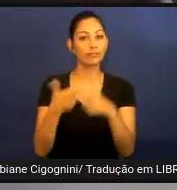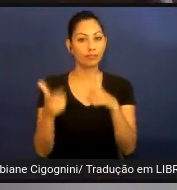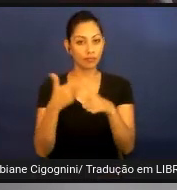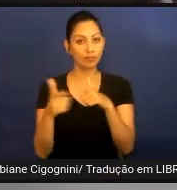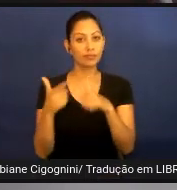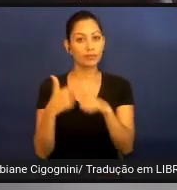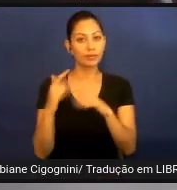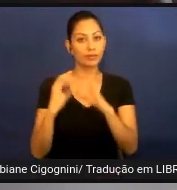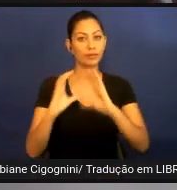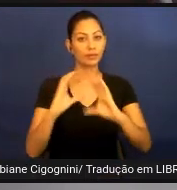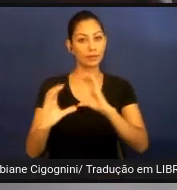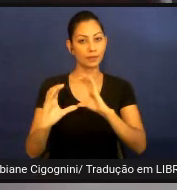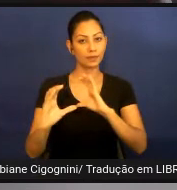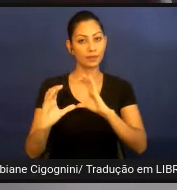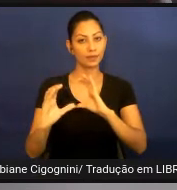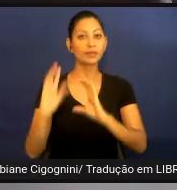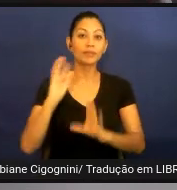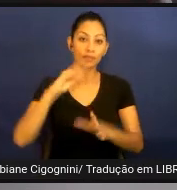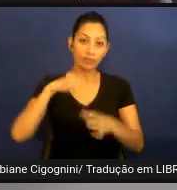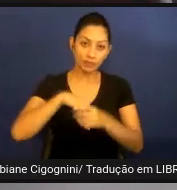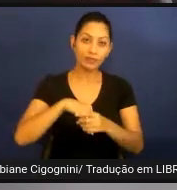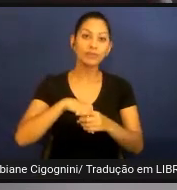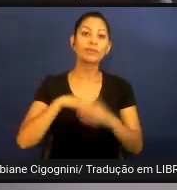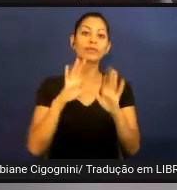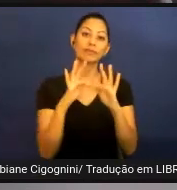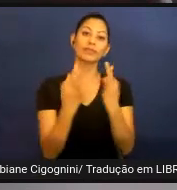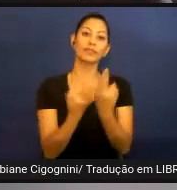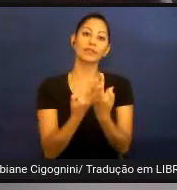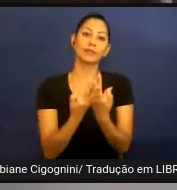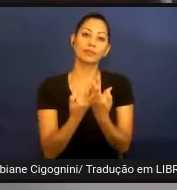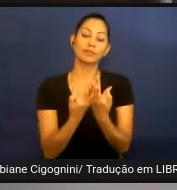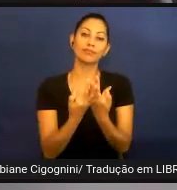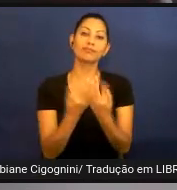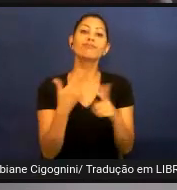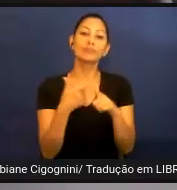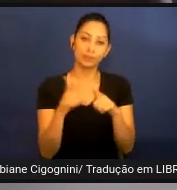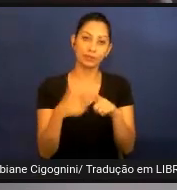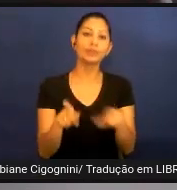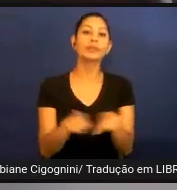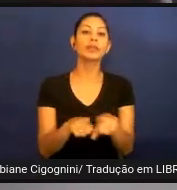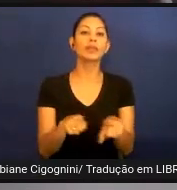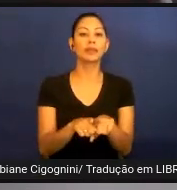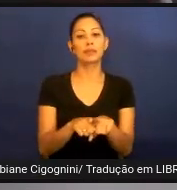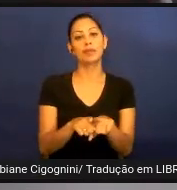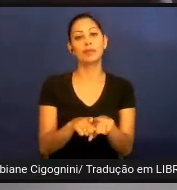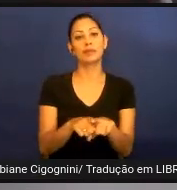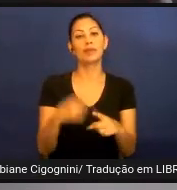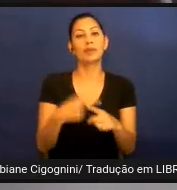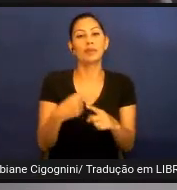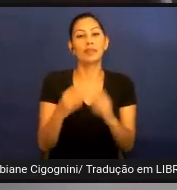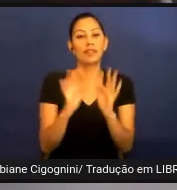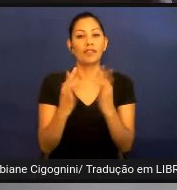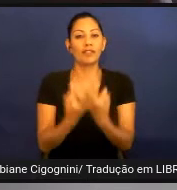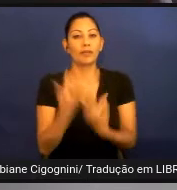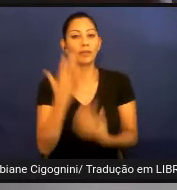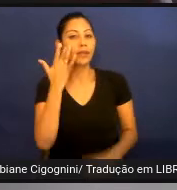muitas vezes se dá dentro da própria casa, com a própria família, porque os familiares não sabem